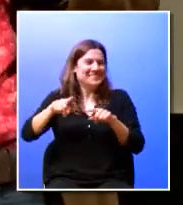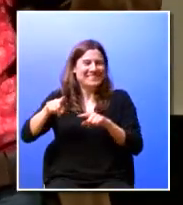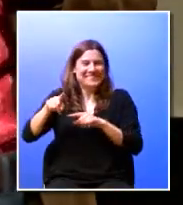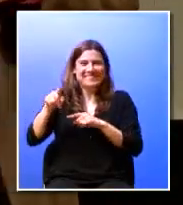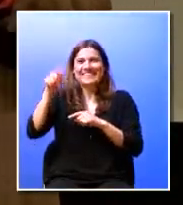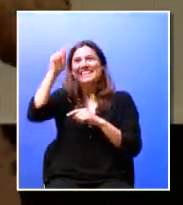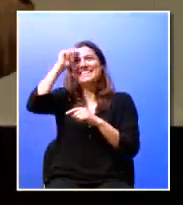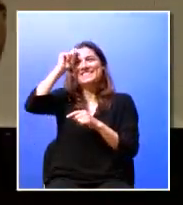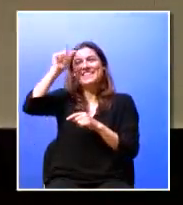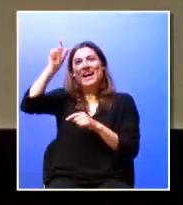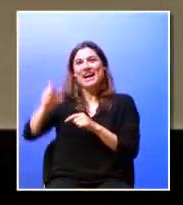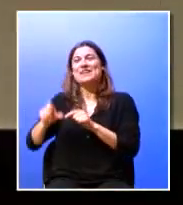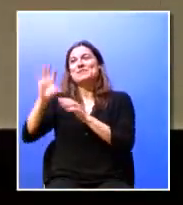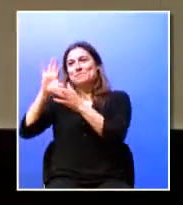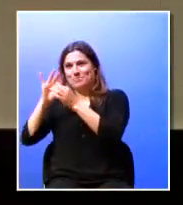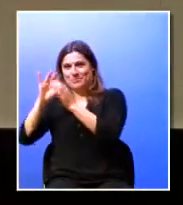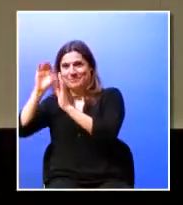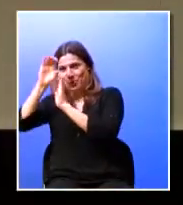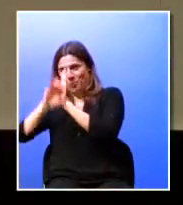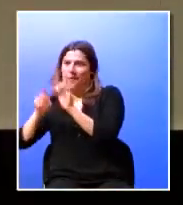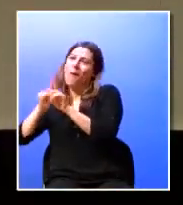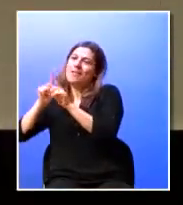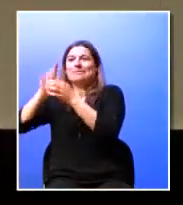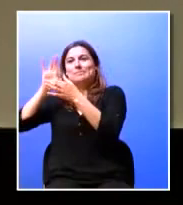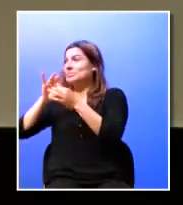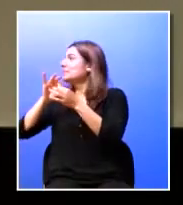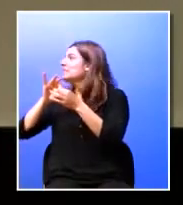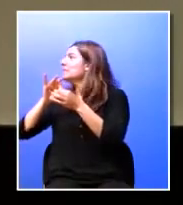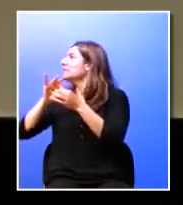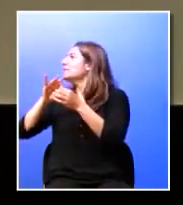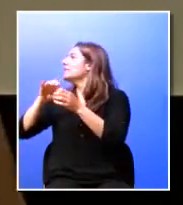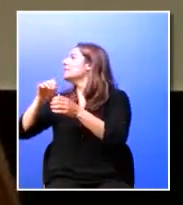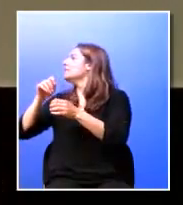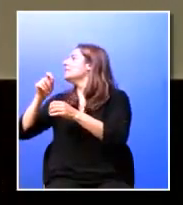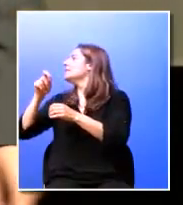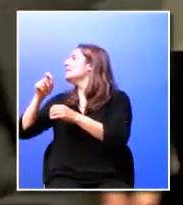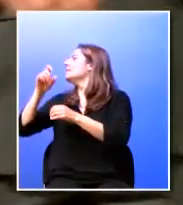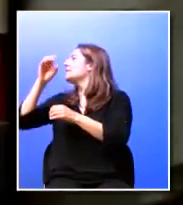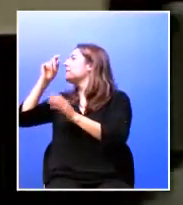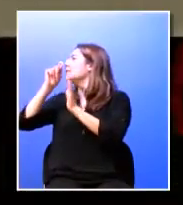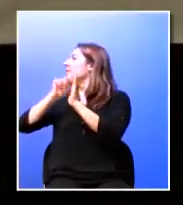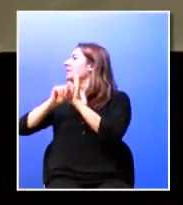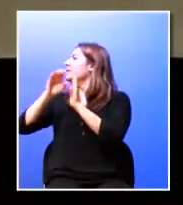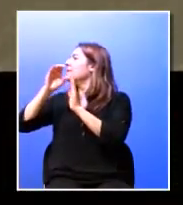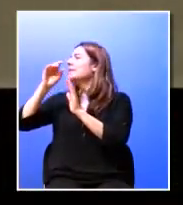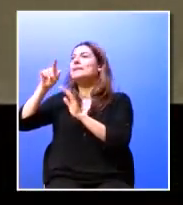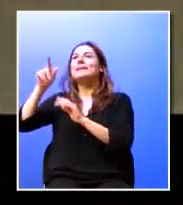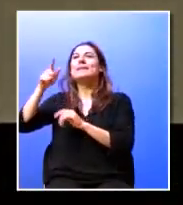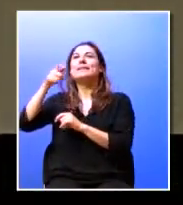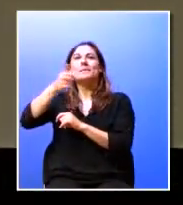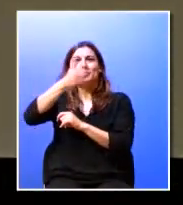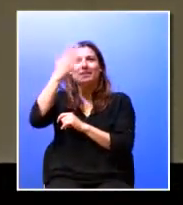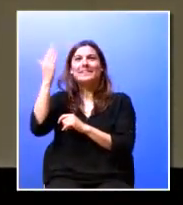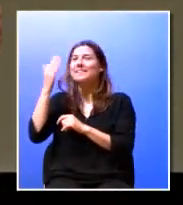estagiários curriculares bom dia bom dia